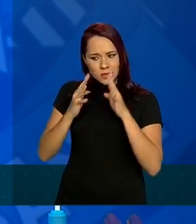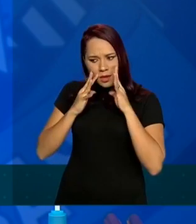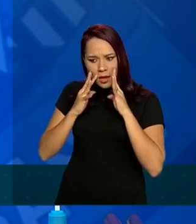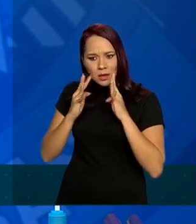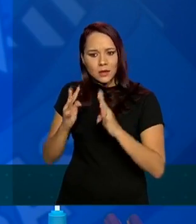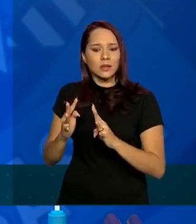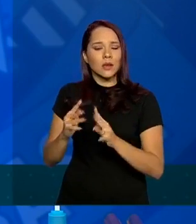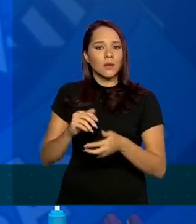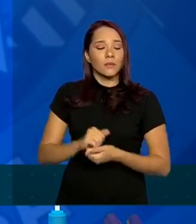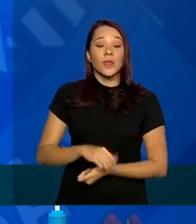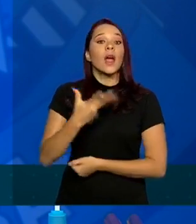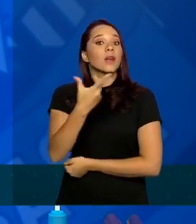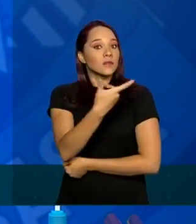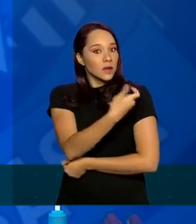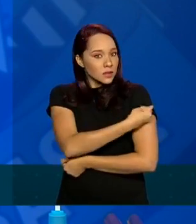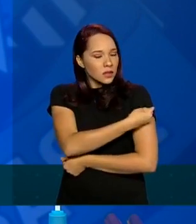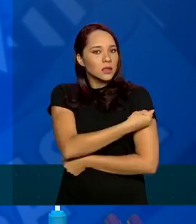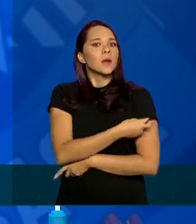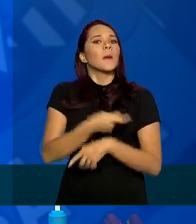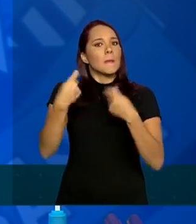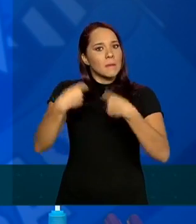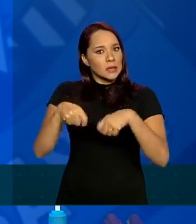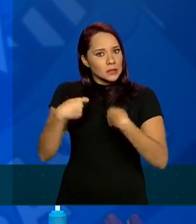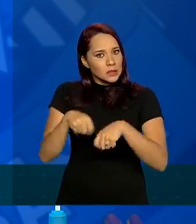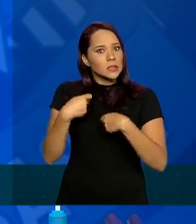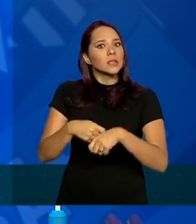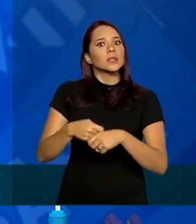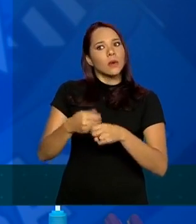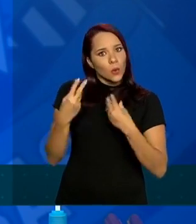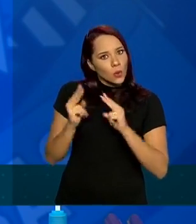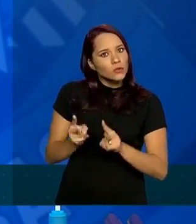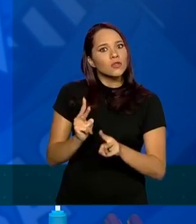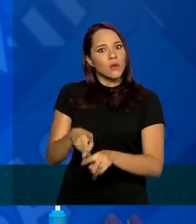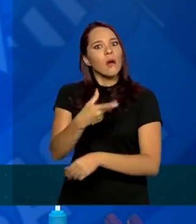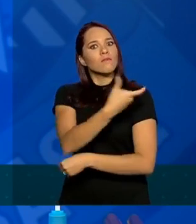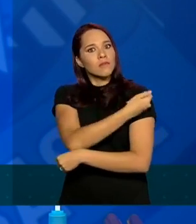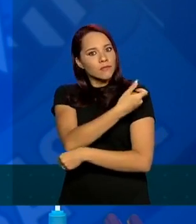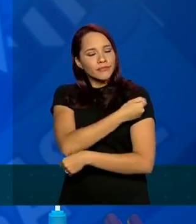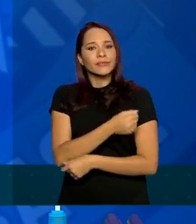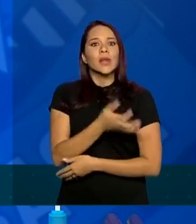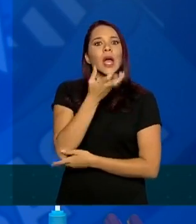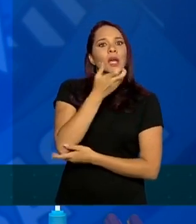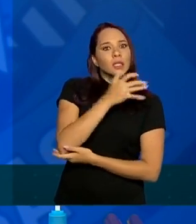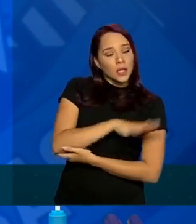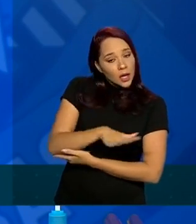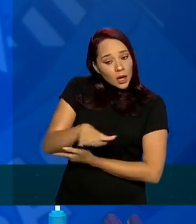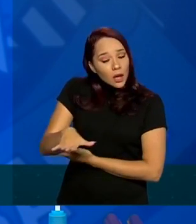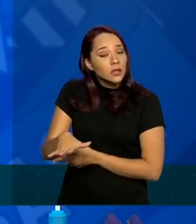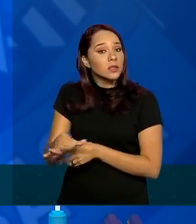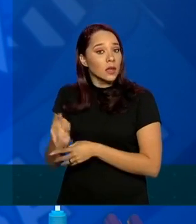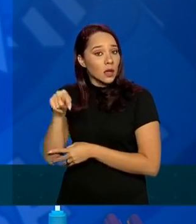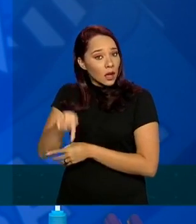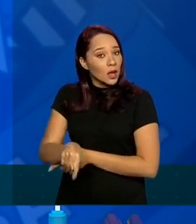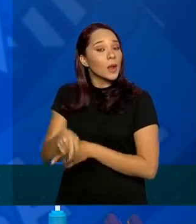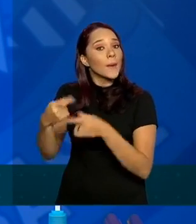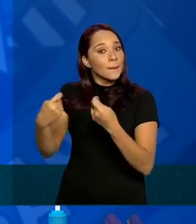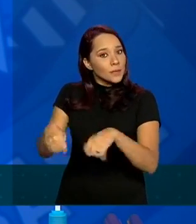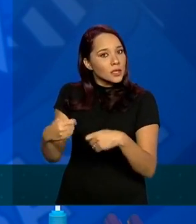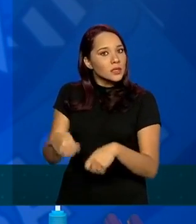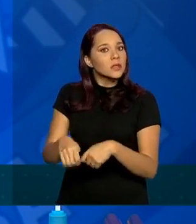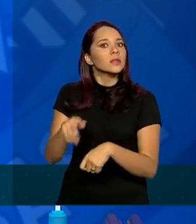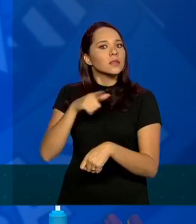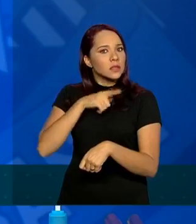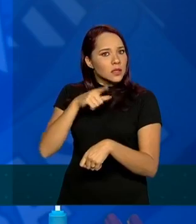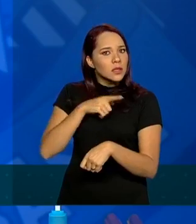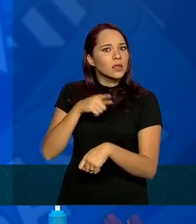As vacinas precisam ser ofertadas. As crianças precisam ter o